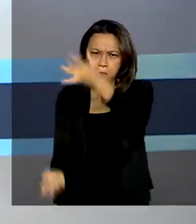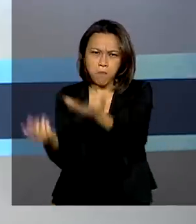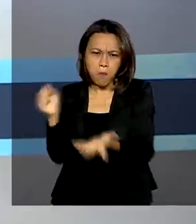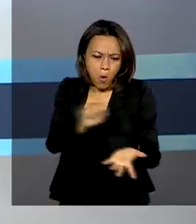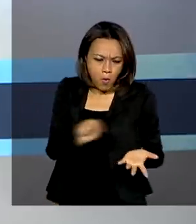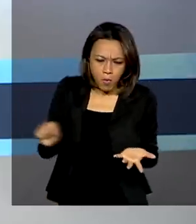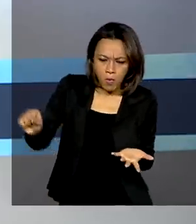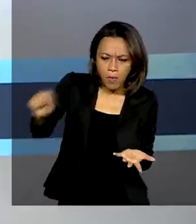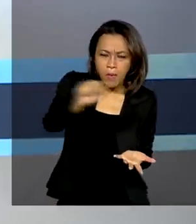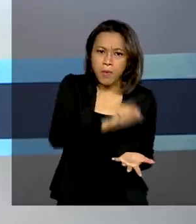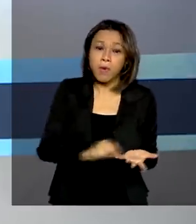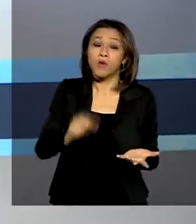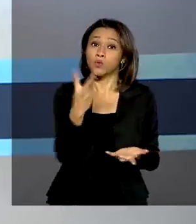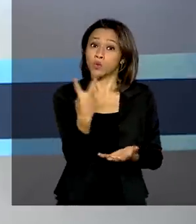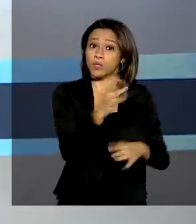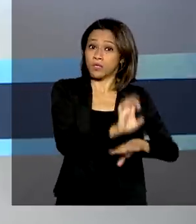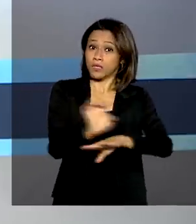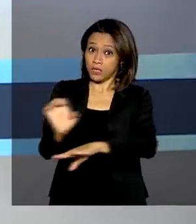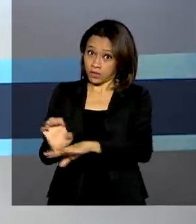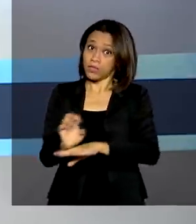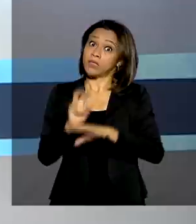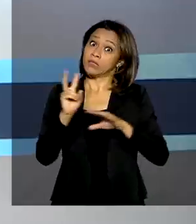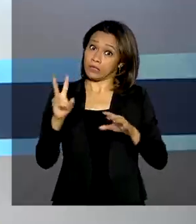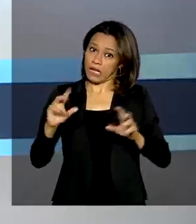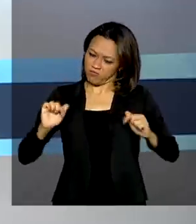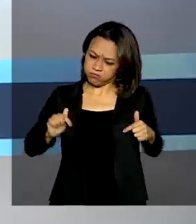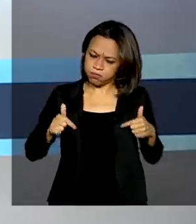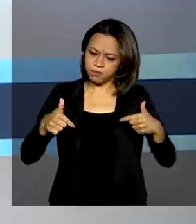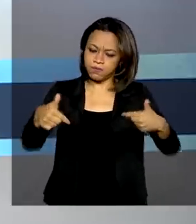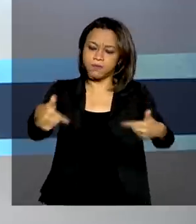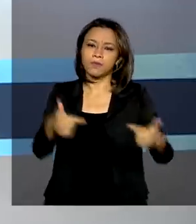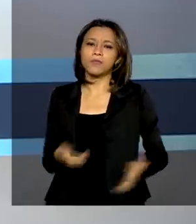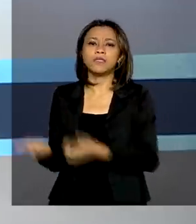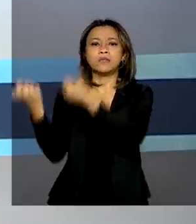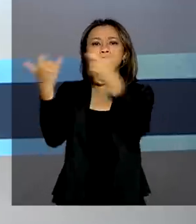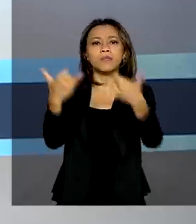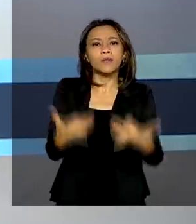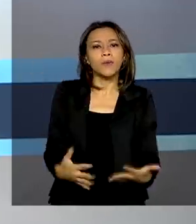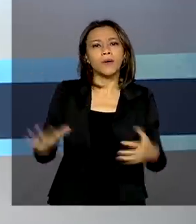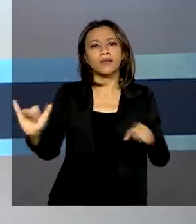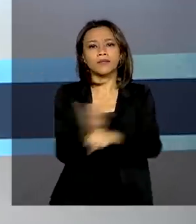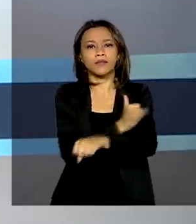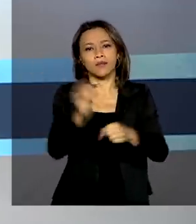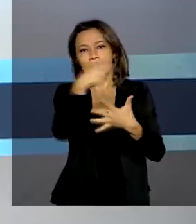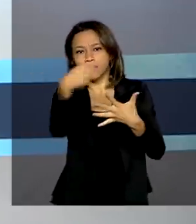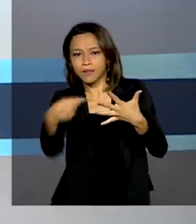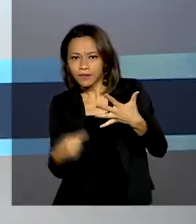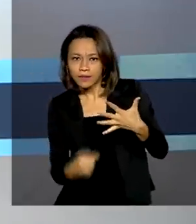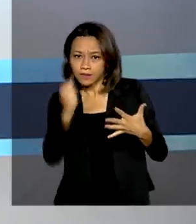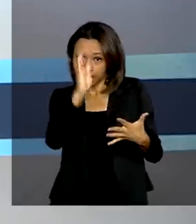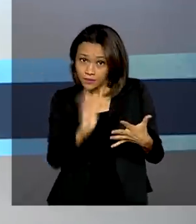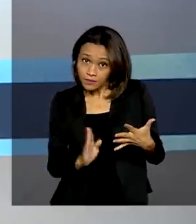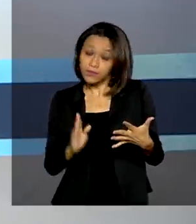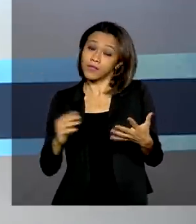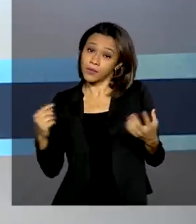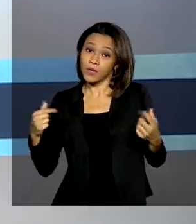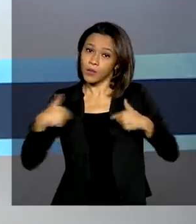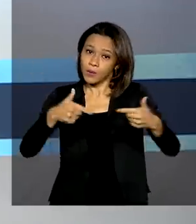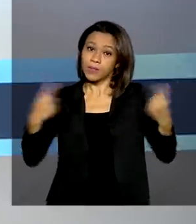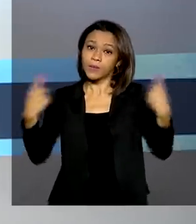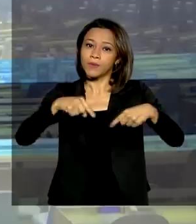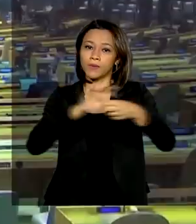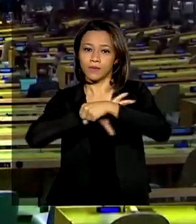na Amazônia são combatidos com rigor. O presidente também destacou as medidas adotadas no Brasil para enfrentar a Covid-19.